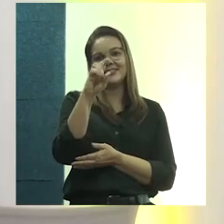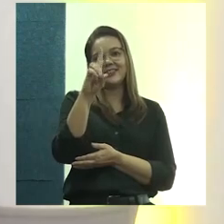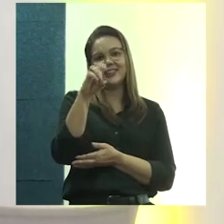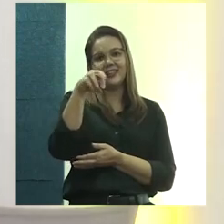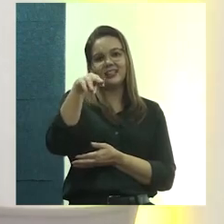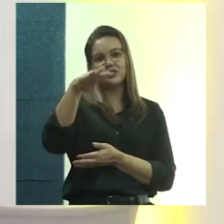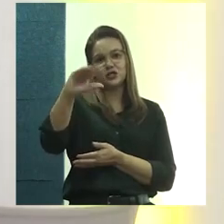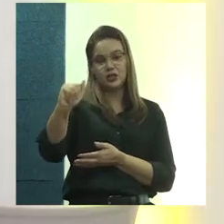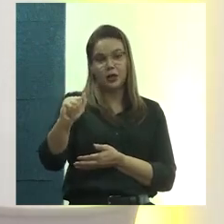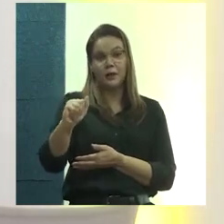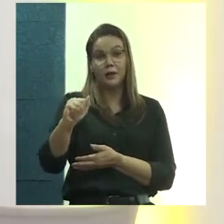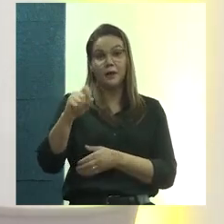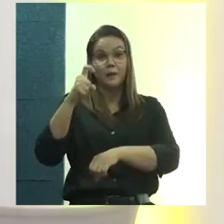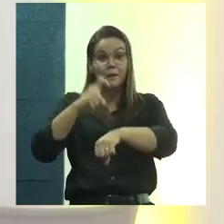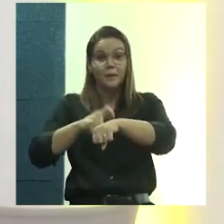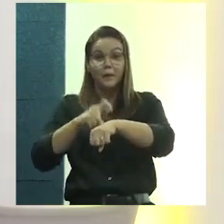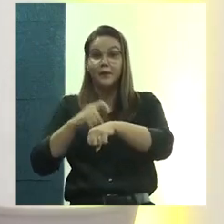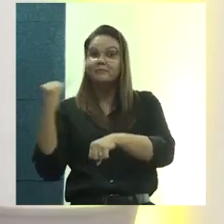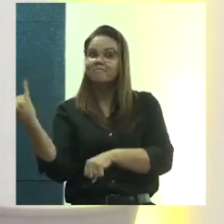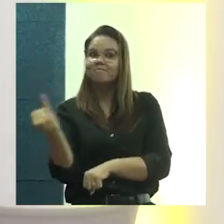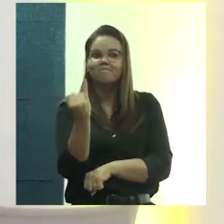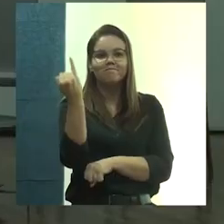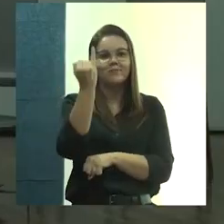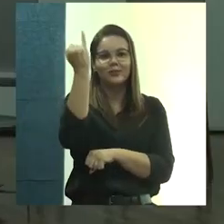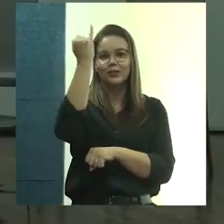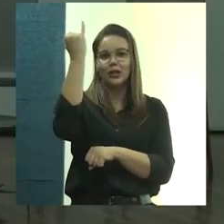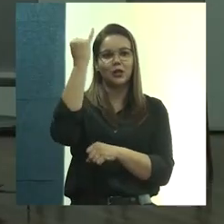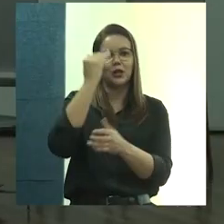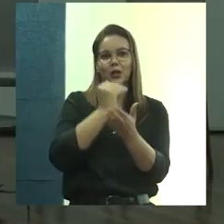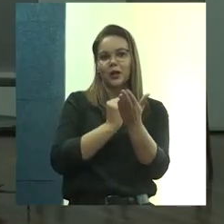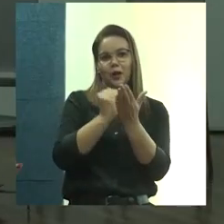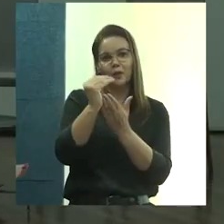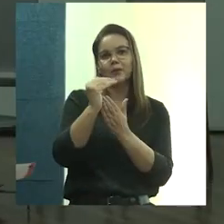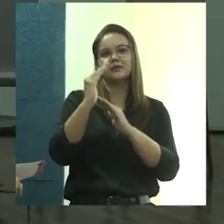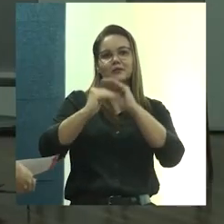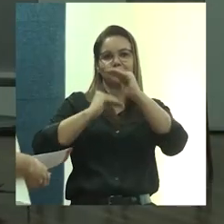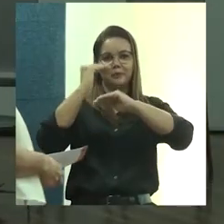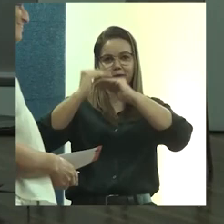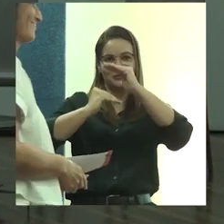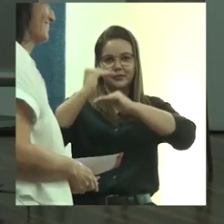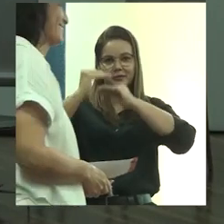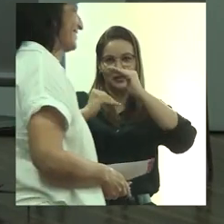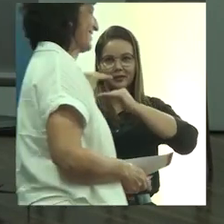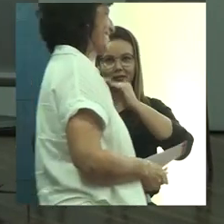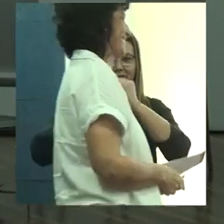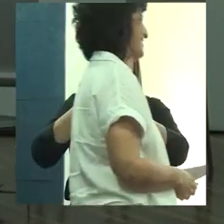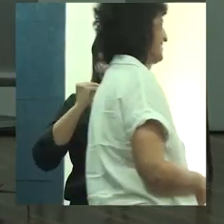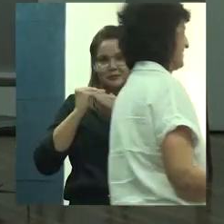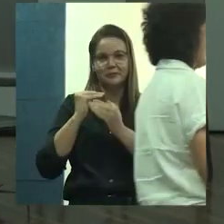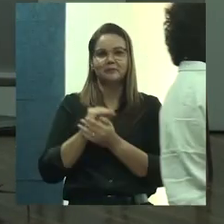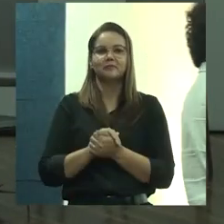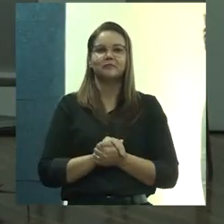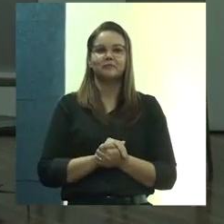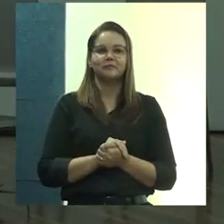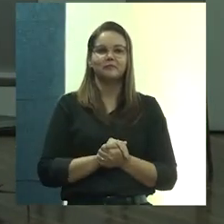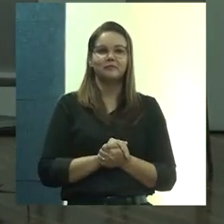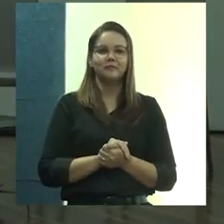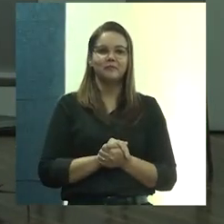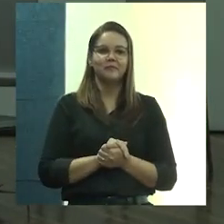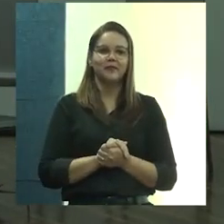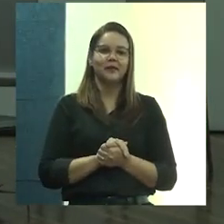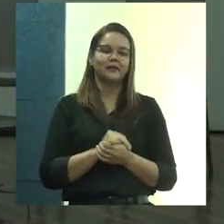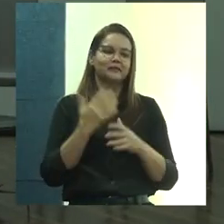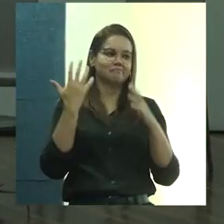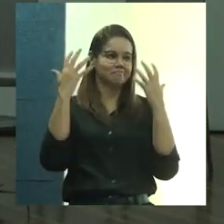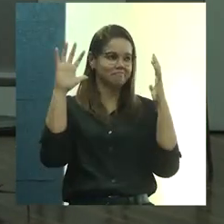momento muito significativo, em que a gente está começando todo esse processo. E graças, então, aqui à querida